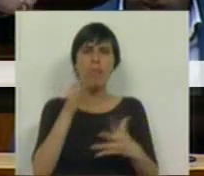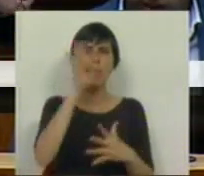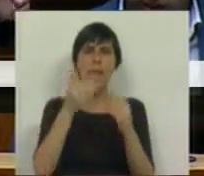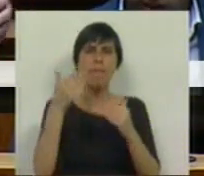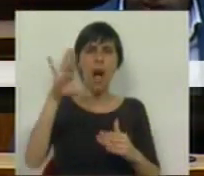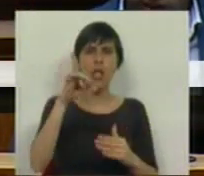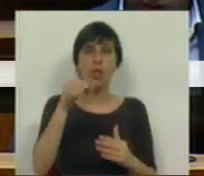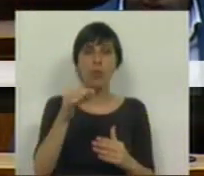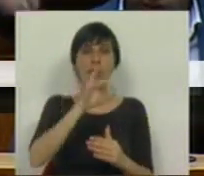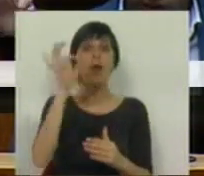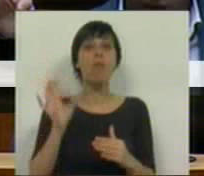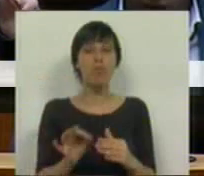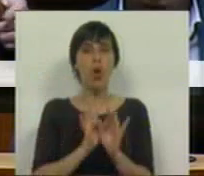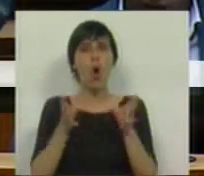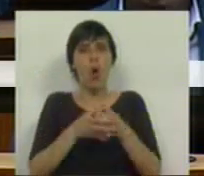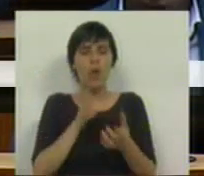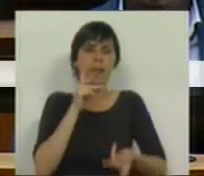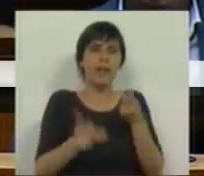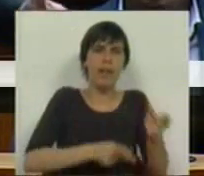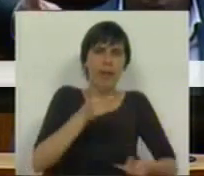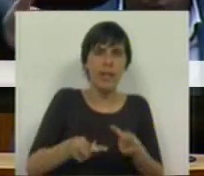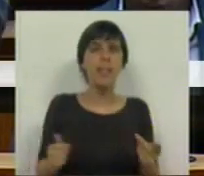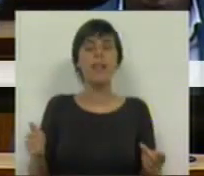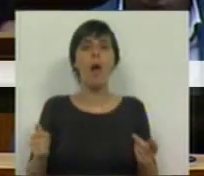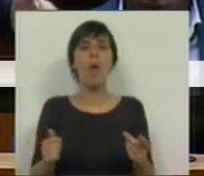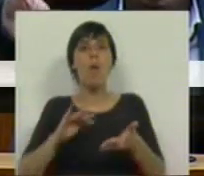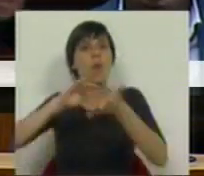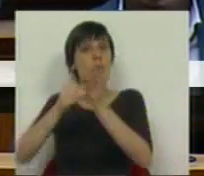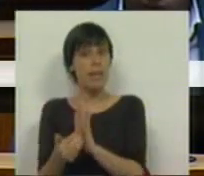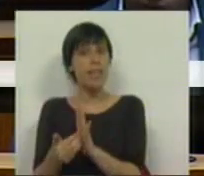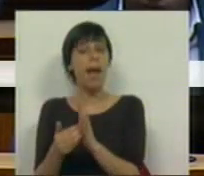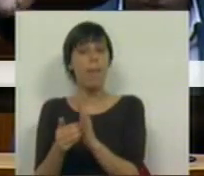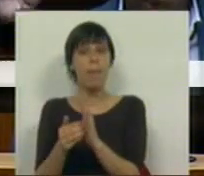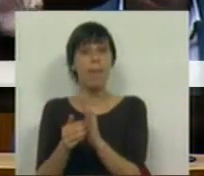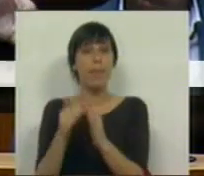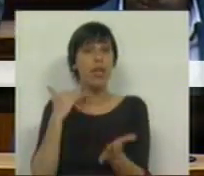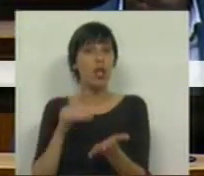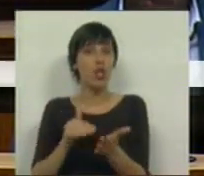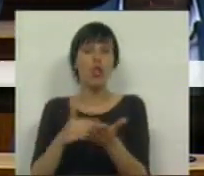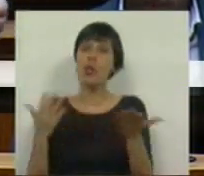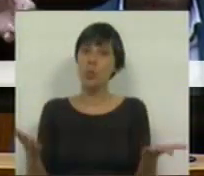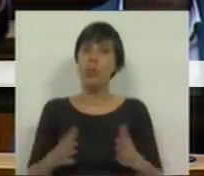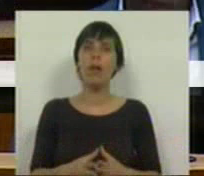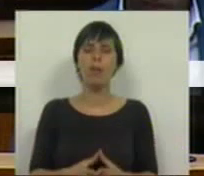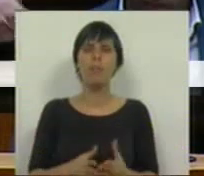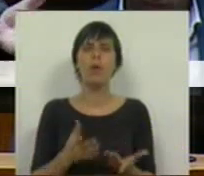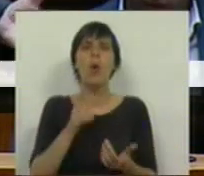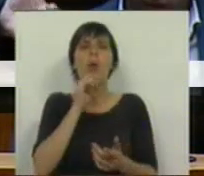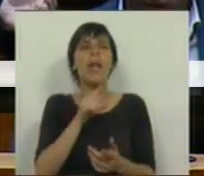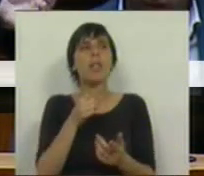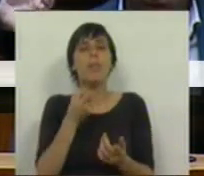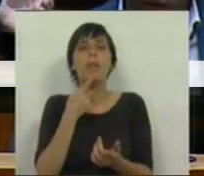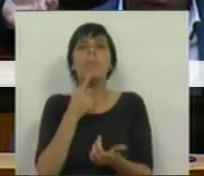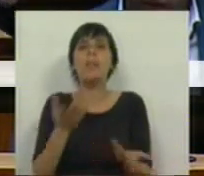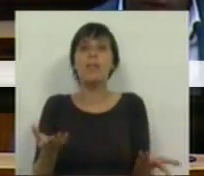acima de 90%, nos conselhos de avaliação, no exame de segunda-feira. O que é que se pode